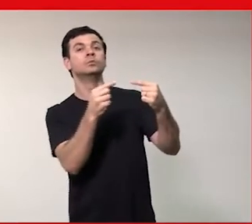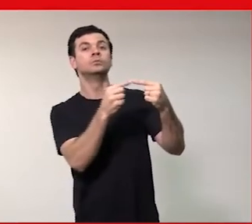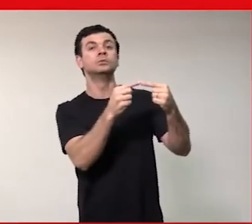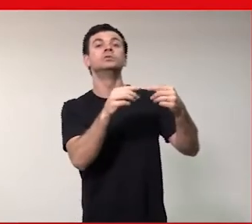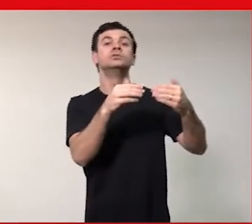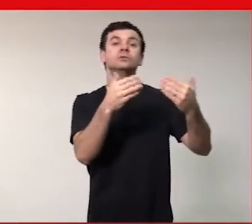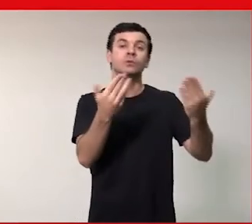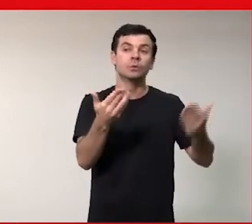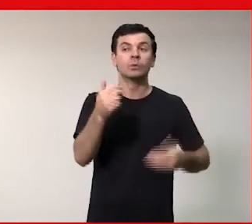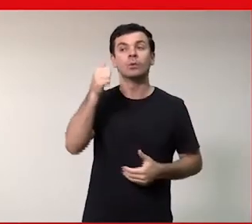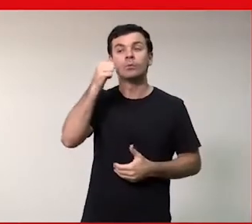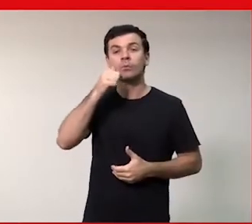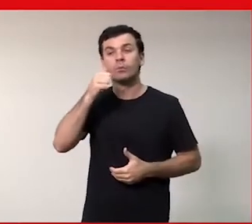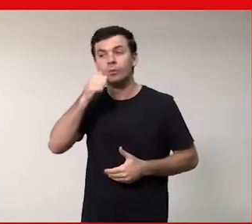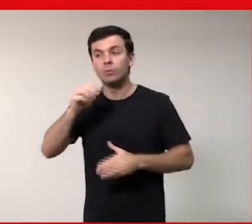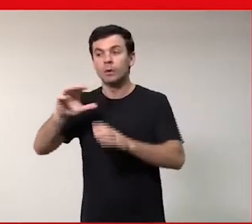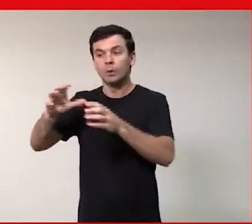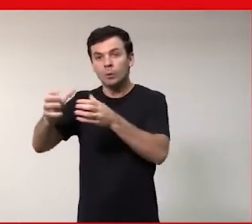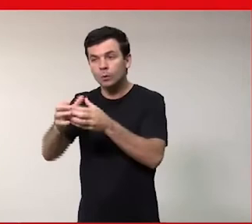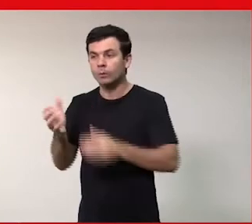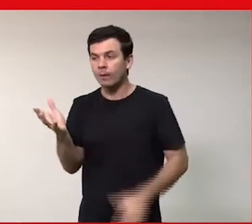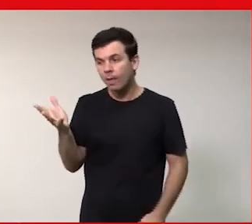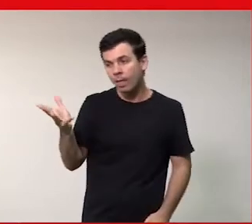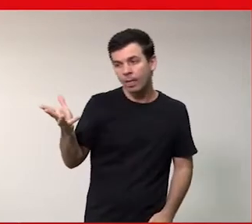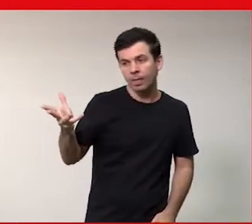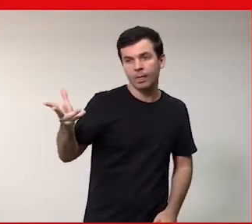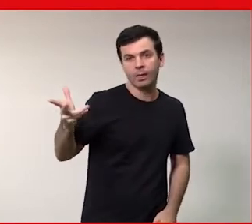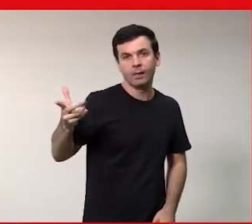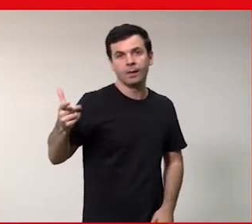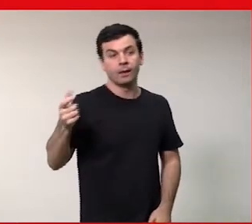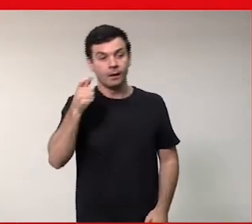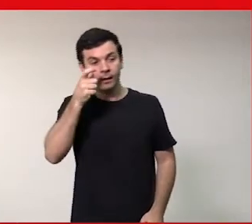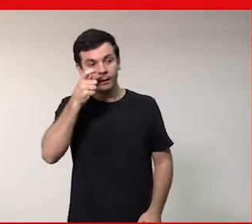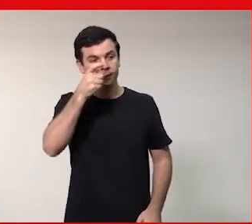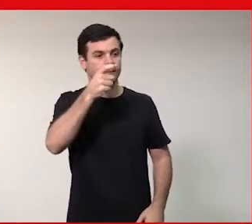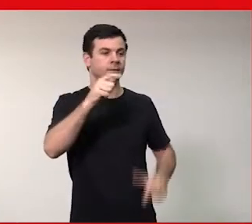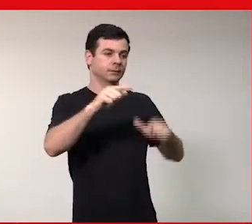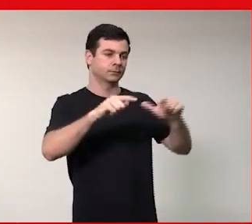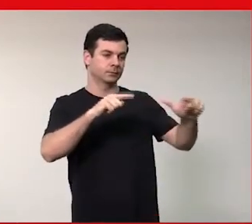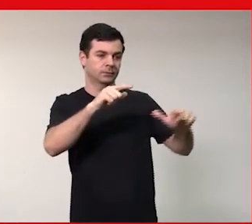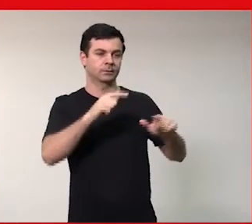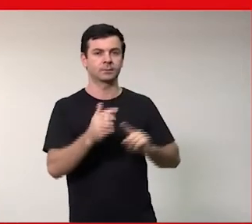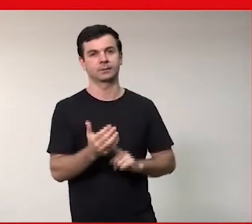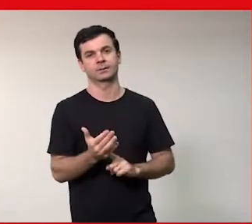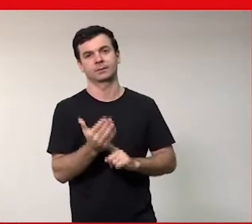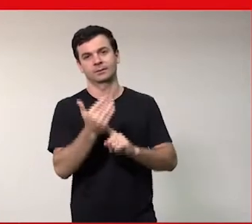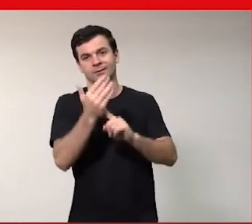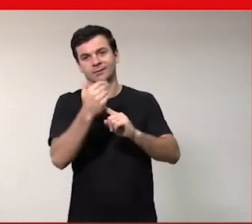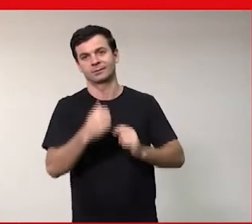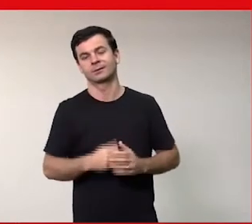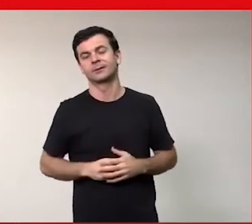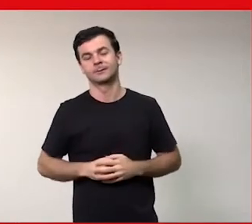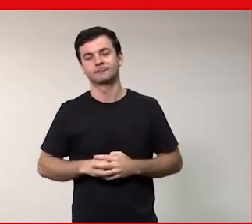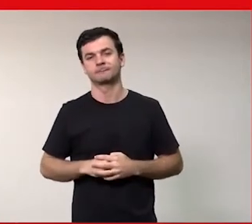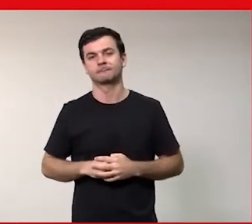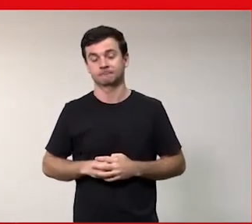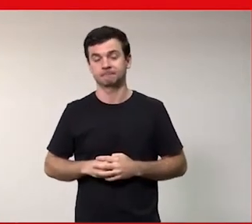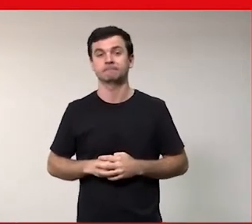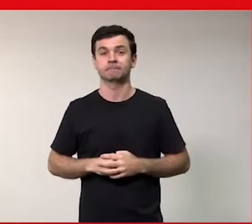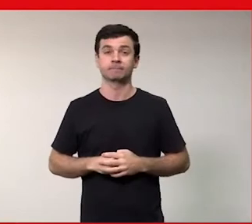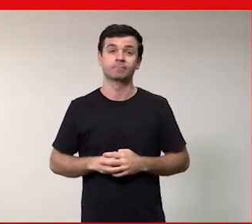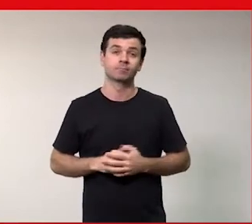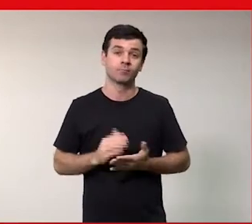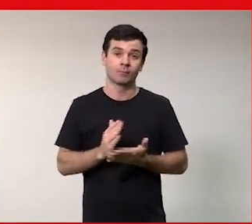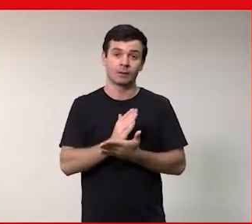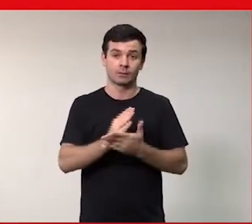meninas as mulheres para a tecnologia eu trago ainda eu tento aqui trazer questões que acho que ainda não